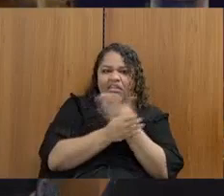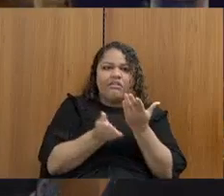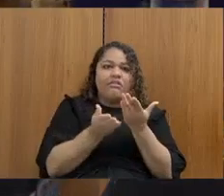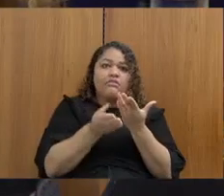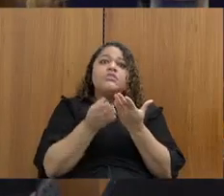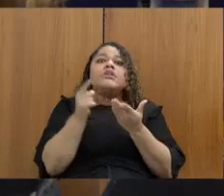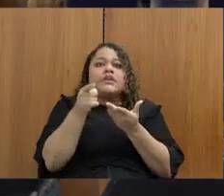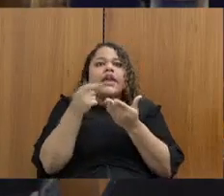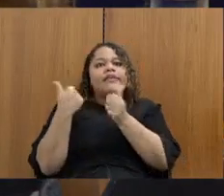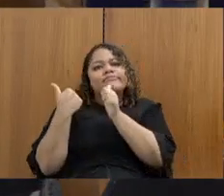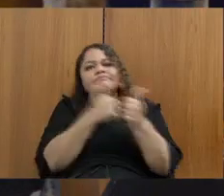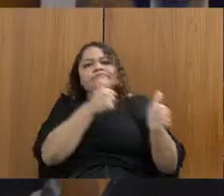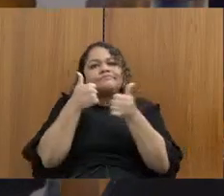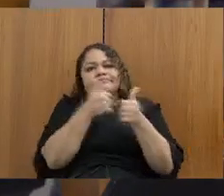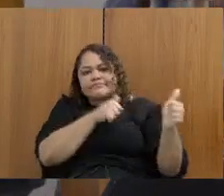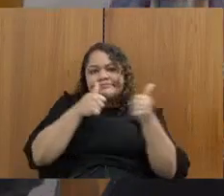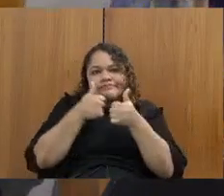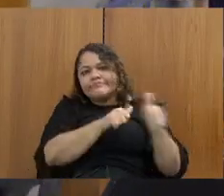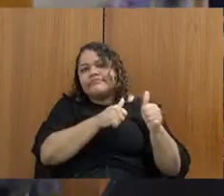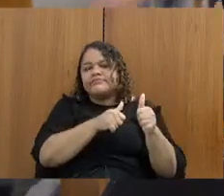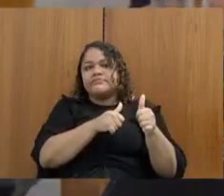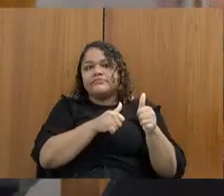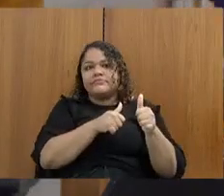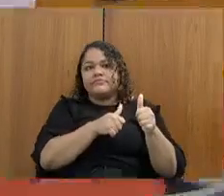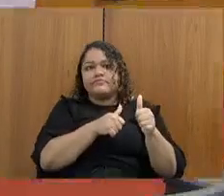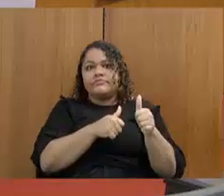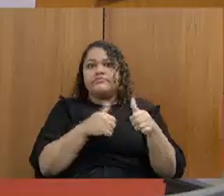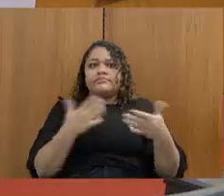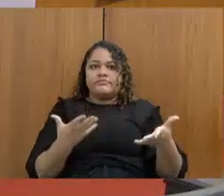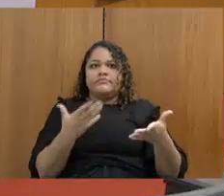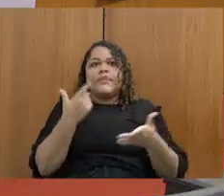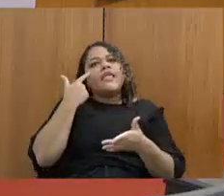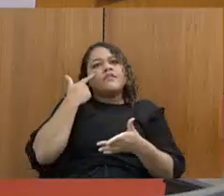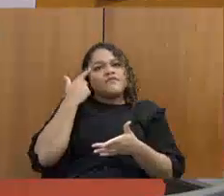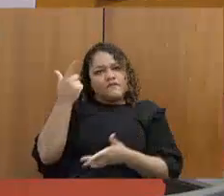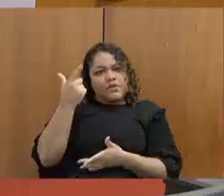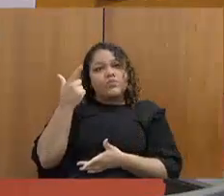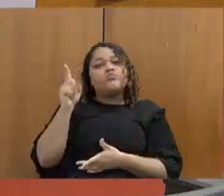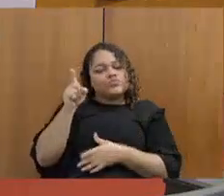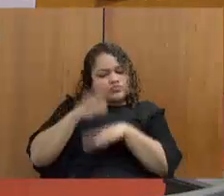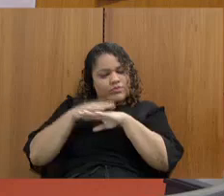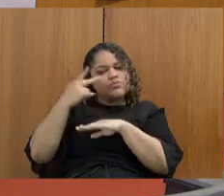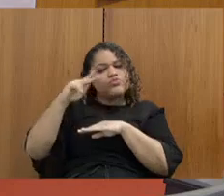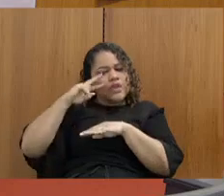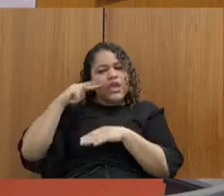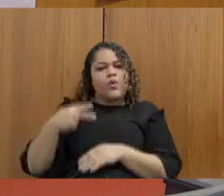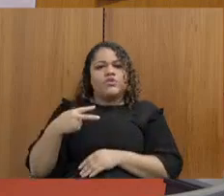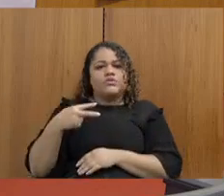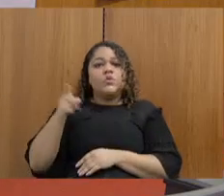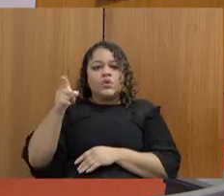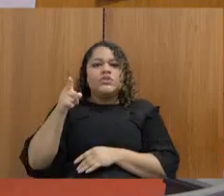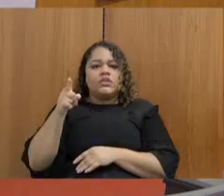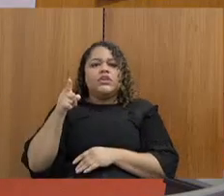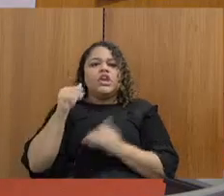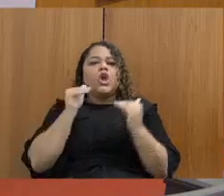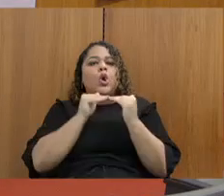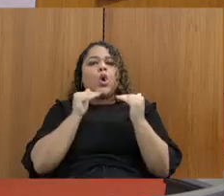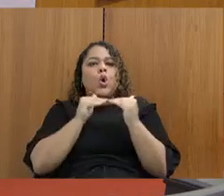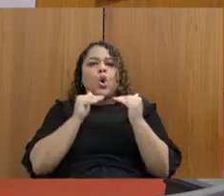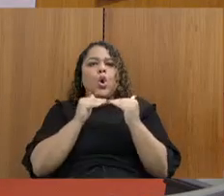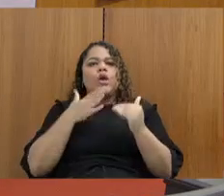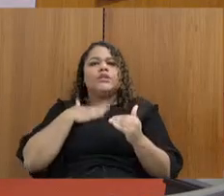perseguição. Então, nós já não temos um efetivo adequado como o senhor aqui reconheceu. O senhor falou assim que concorda com todas as